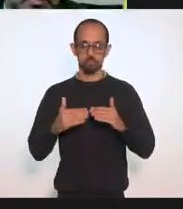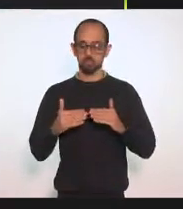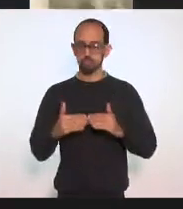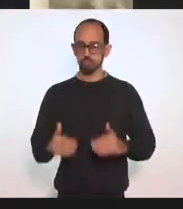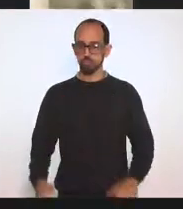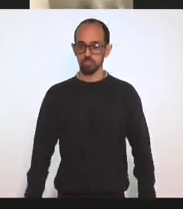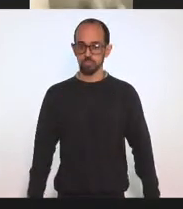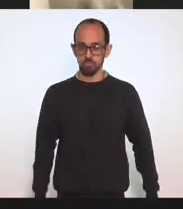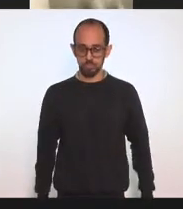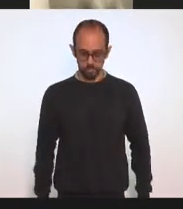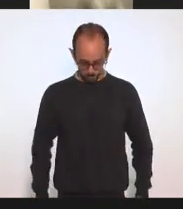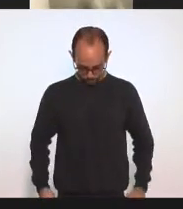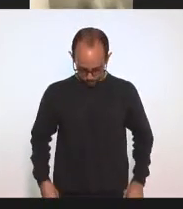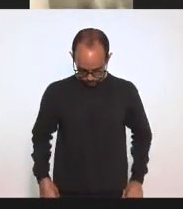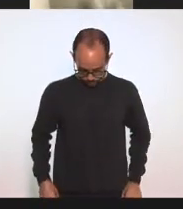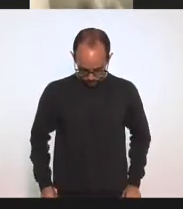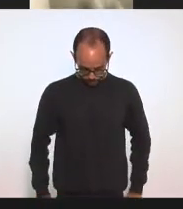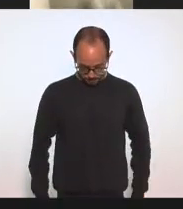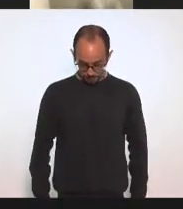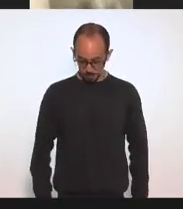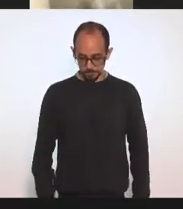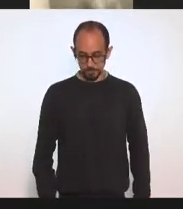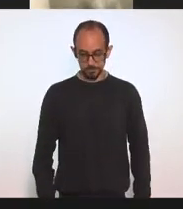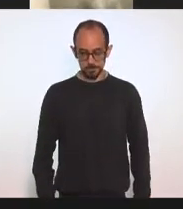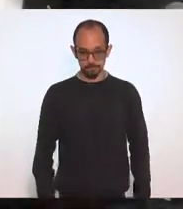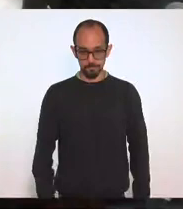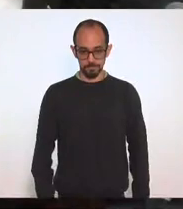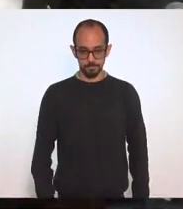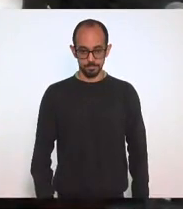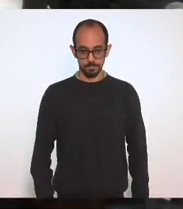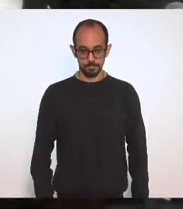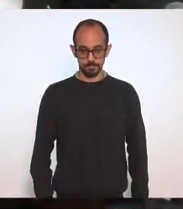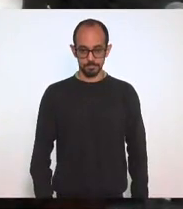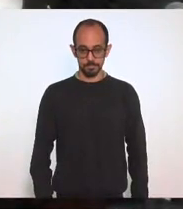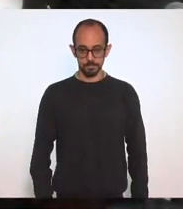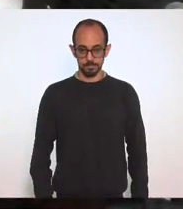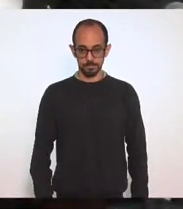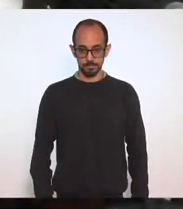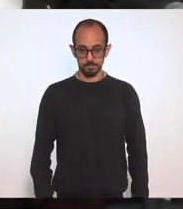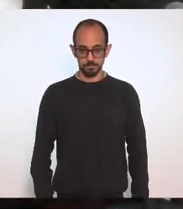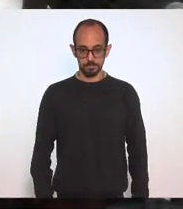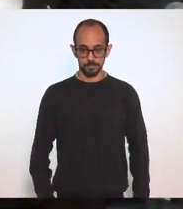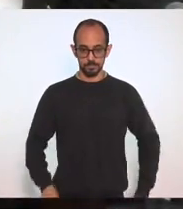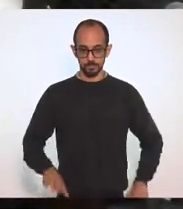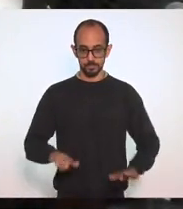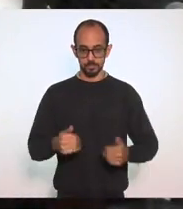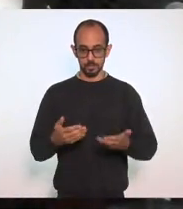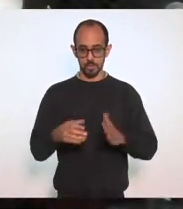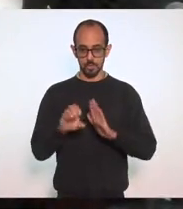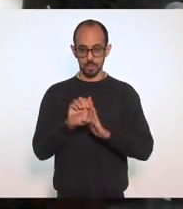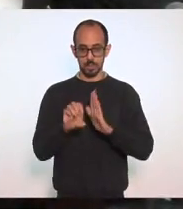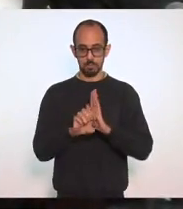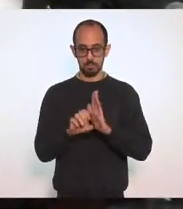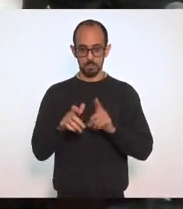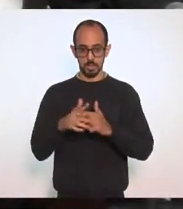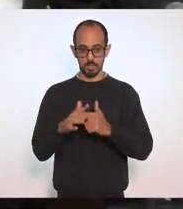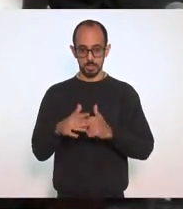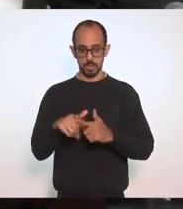Bem, deixa... Nós temos emendas do deputado Luiz da Lucinha,